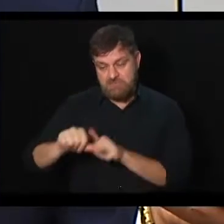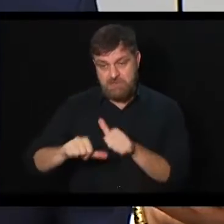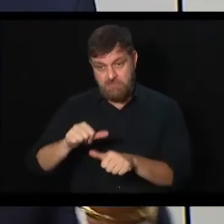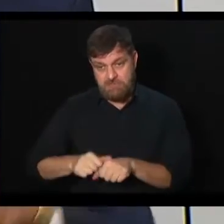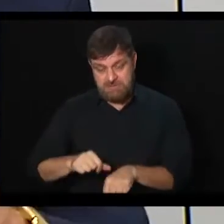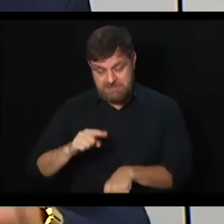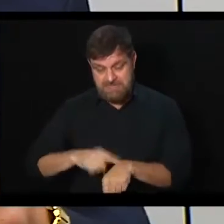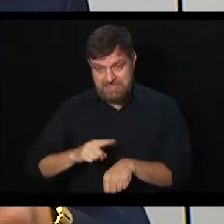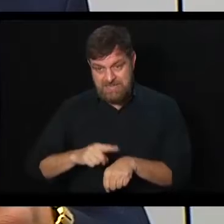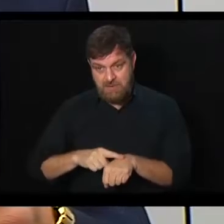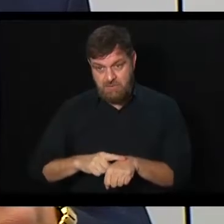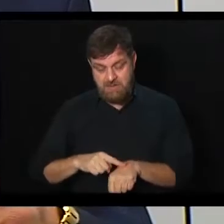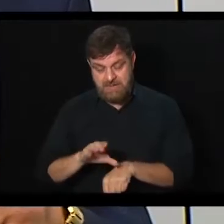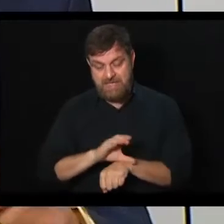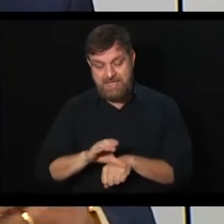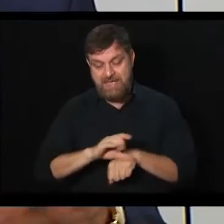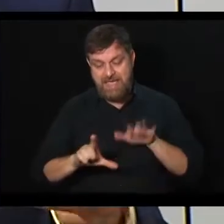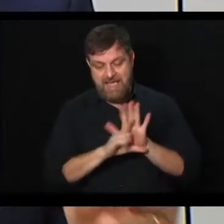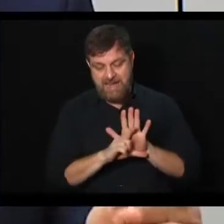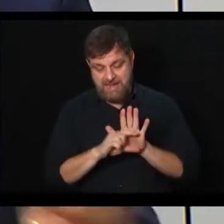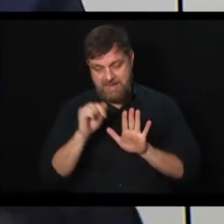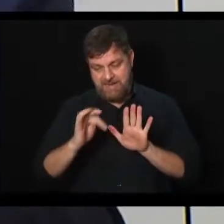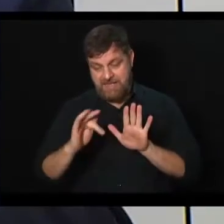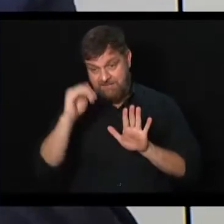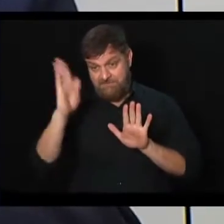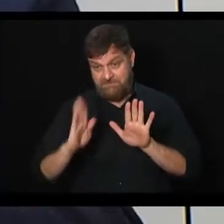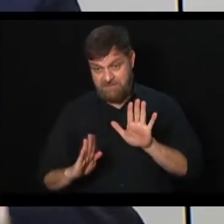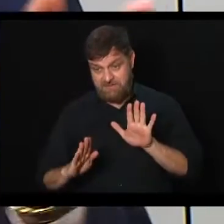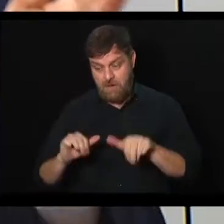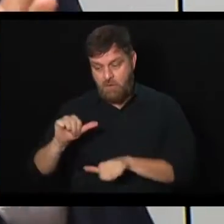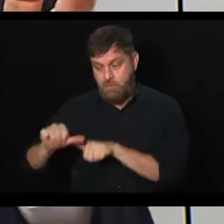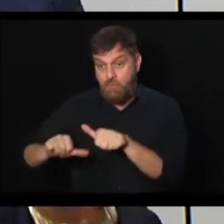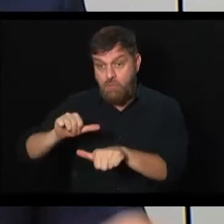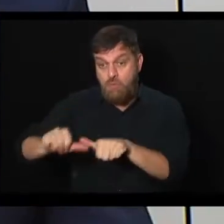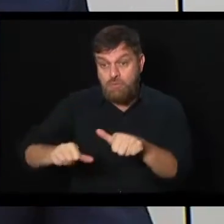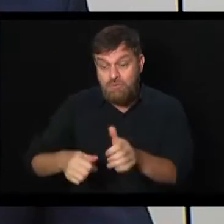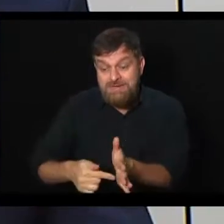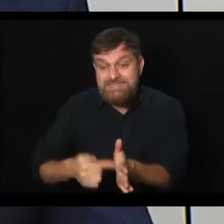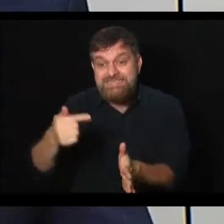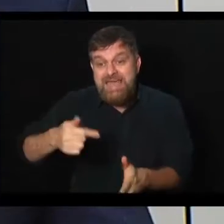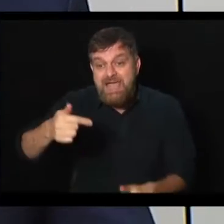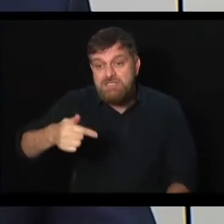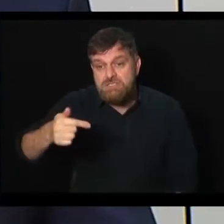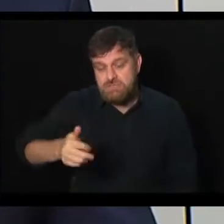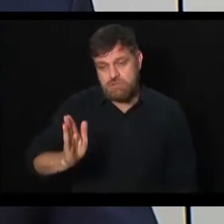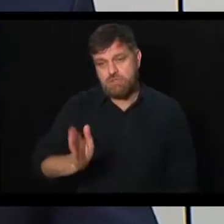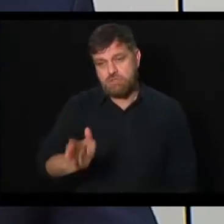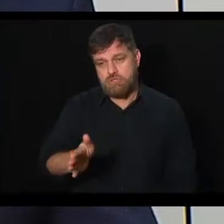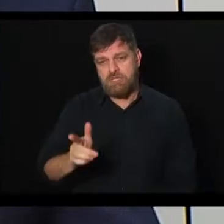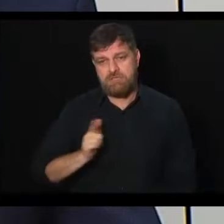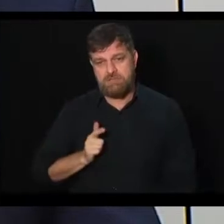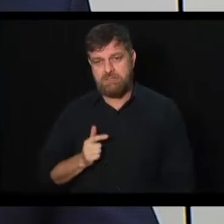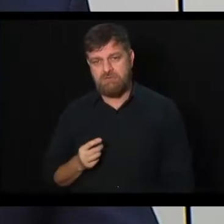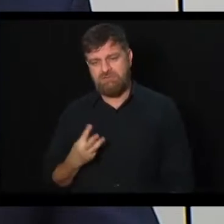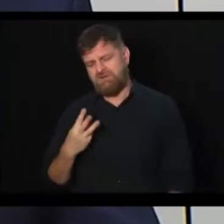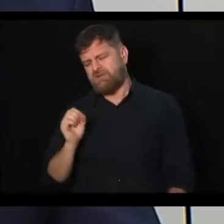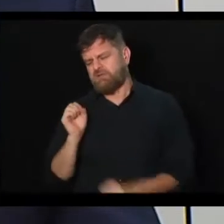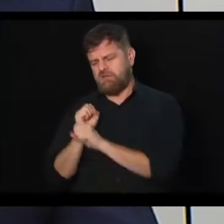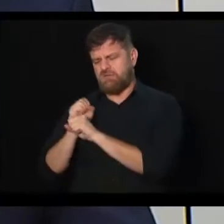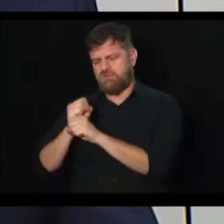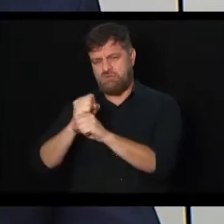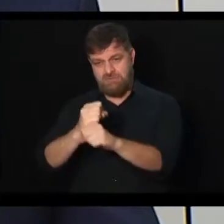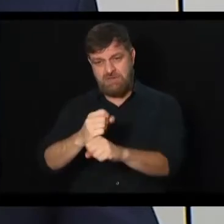Constituição, não é a primeira, tá? Ou seja, todos os últimos 20, 30 anos de governo fizeram alguma